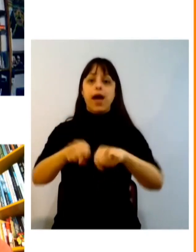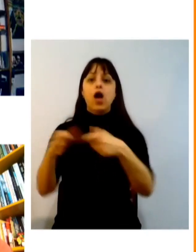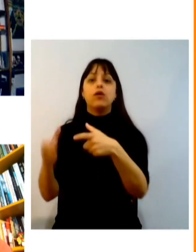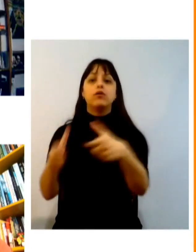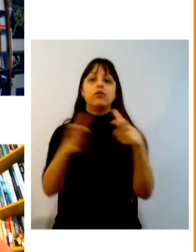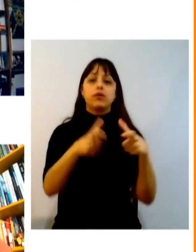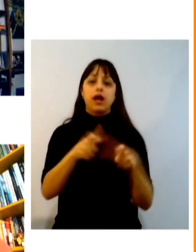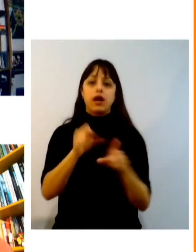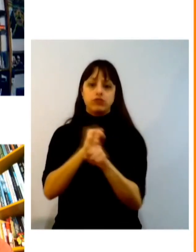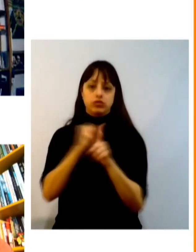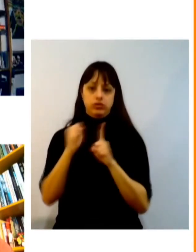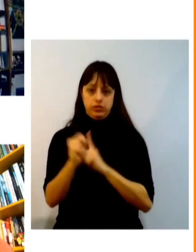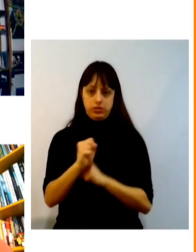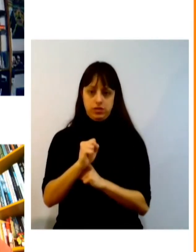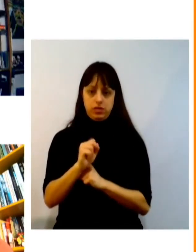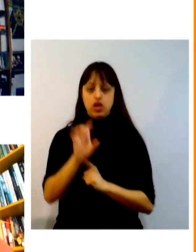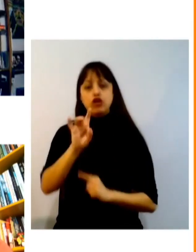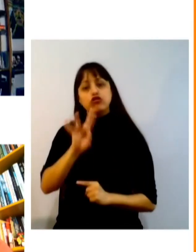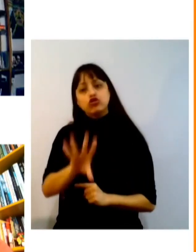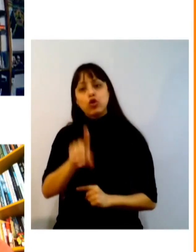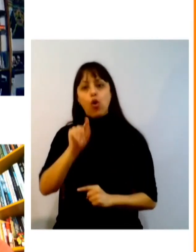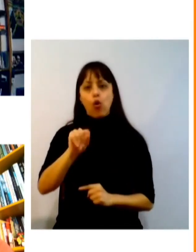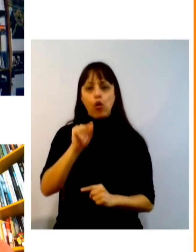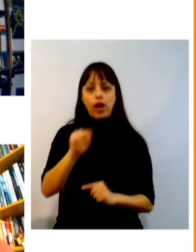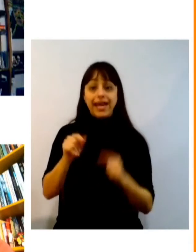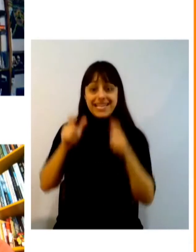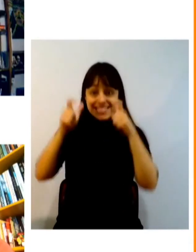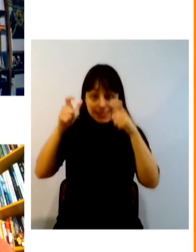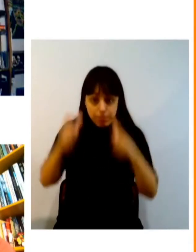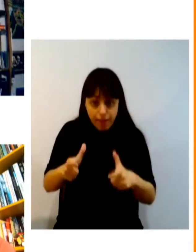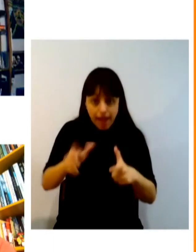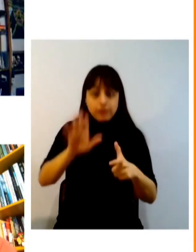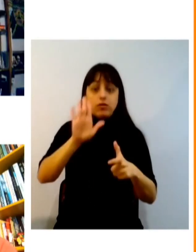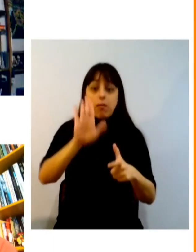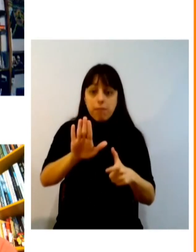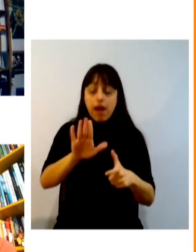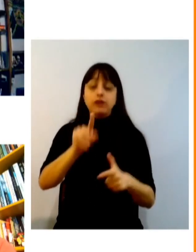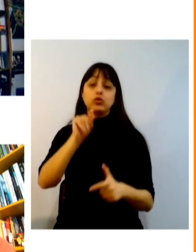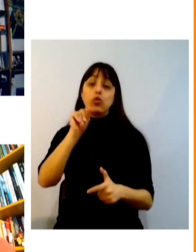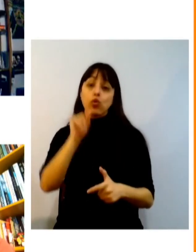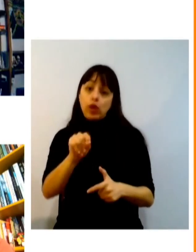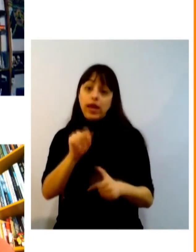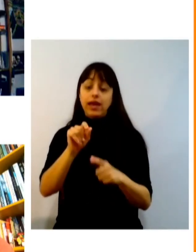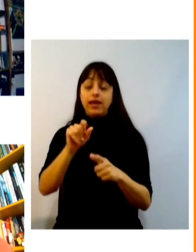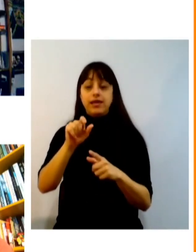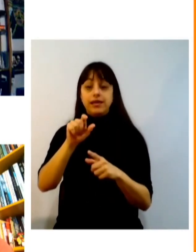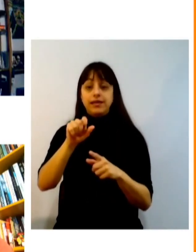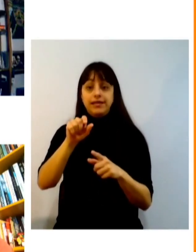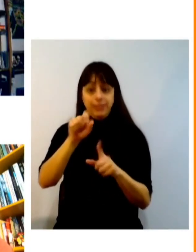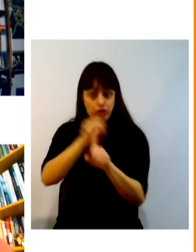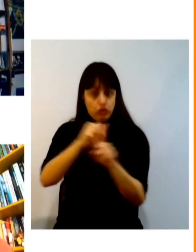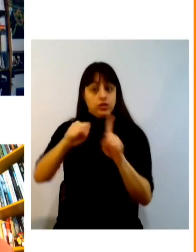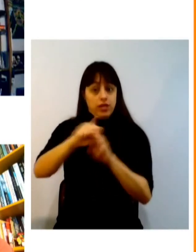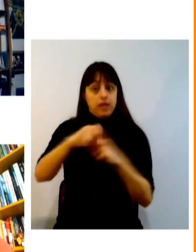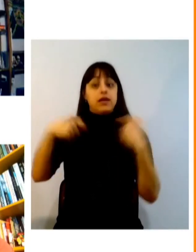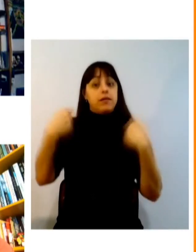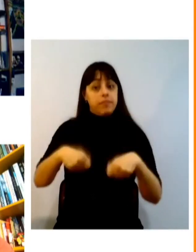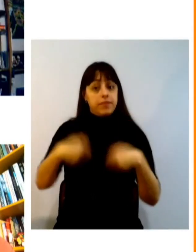e isso não é somente para dizer que você precisa de um espaço mas quais são esses espaços ou esses lugares